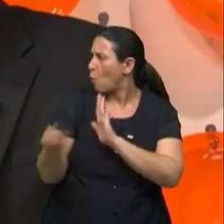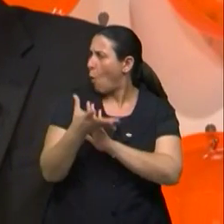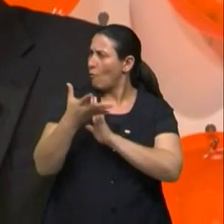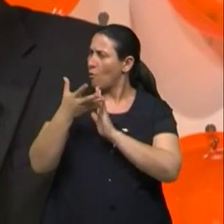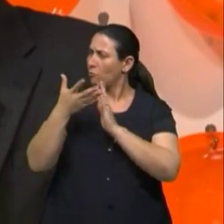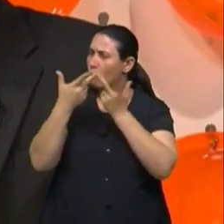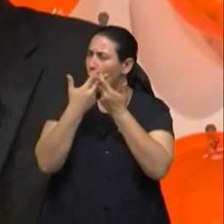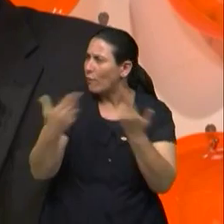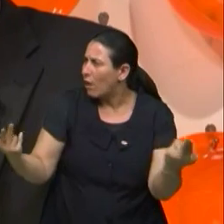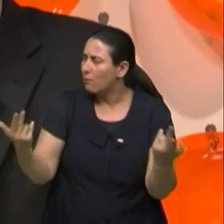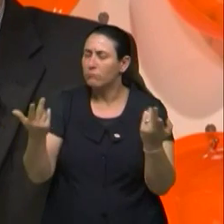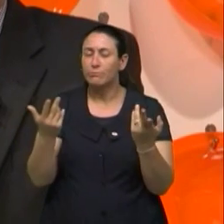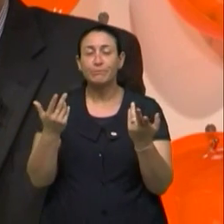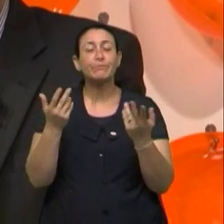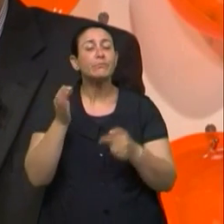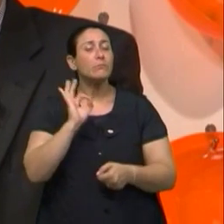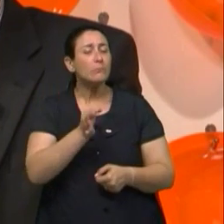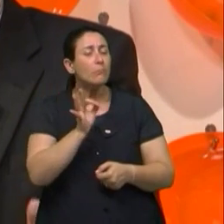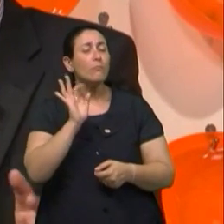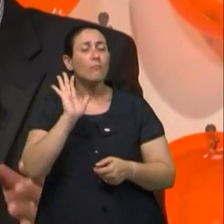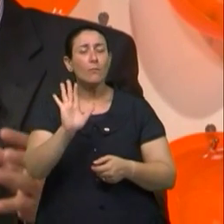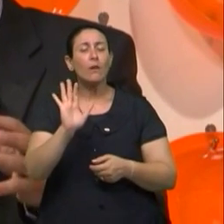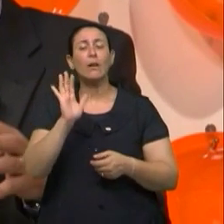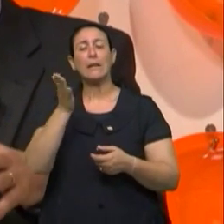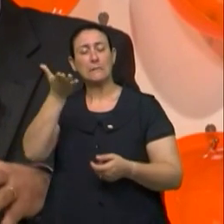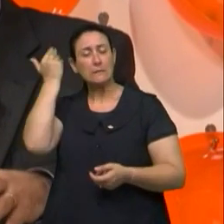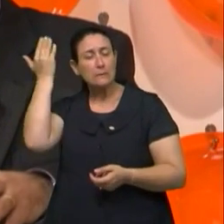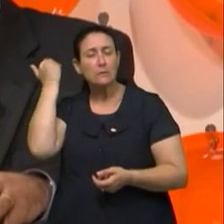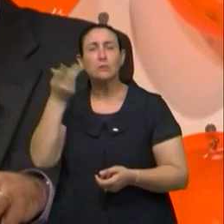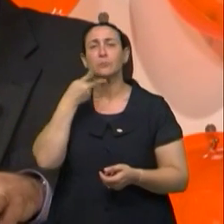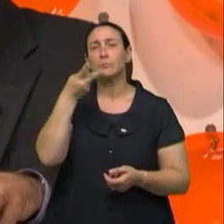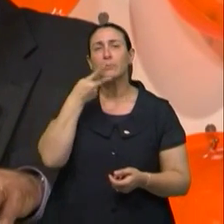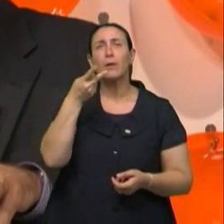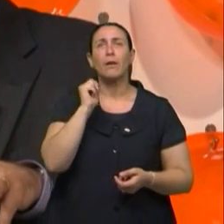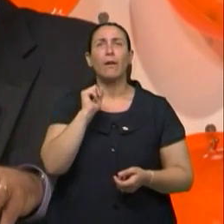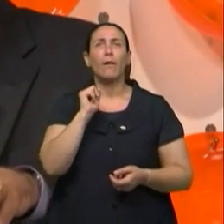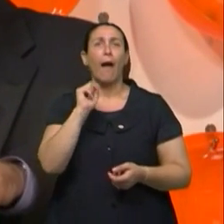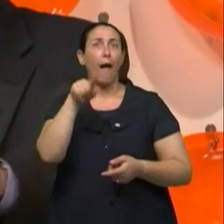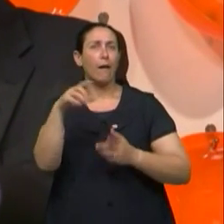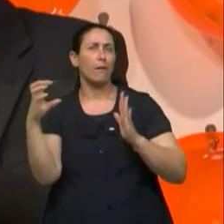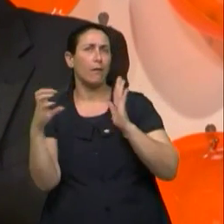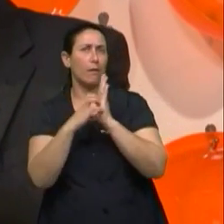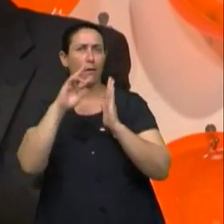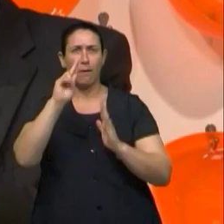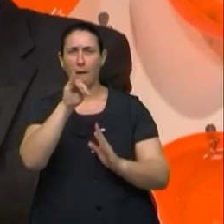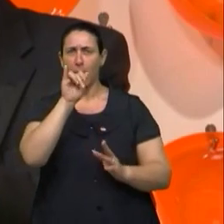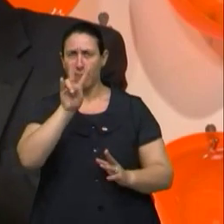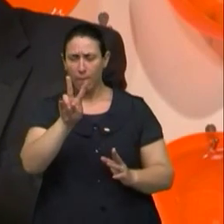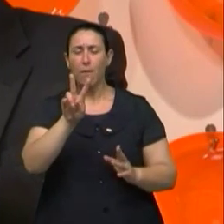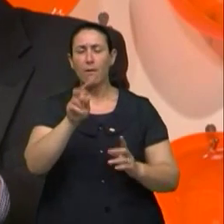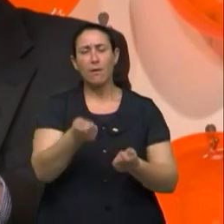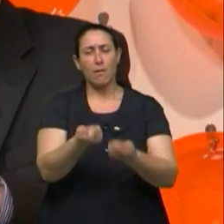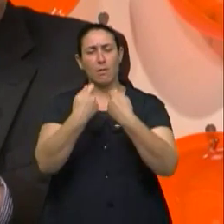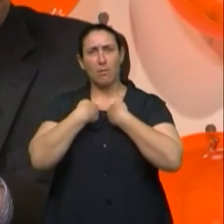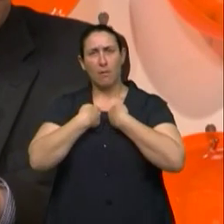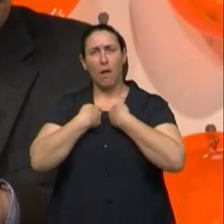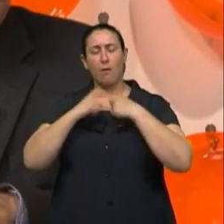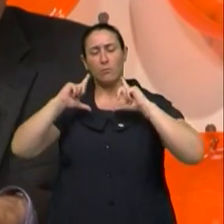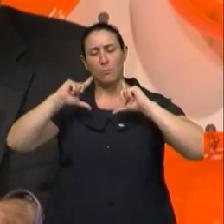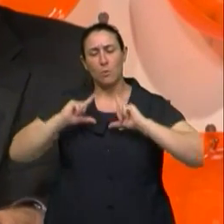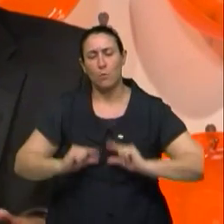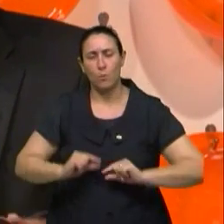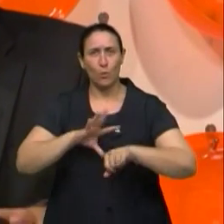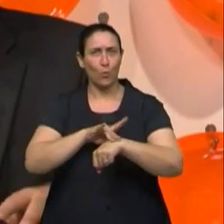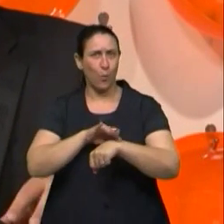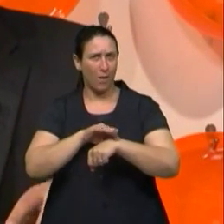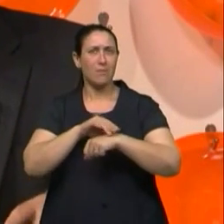se imaginava que o vírus apenas diminuía a imunidade das pessoas,